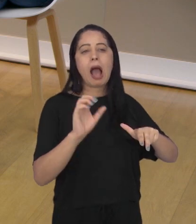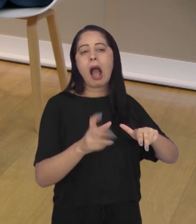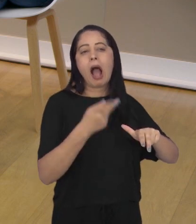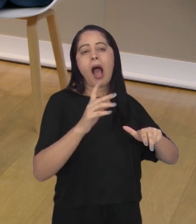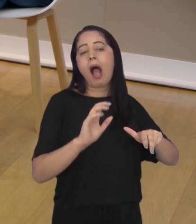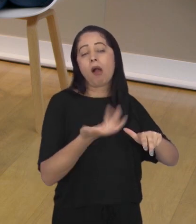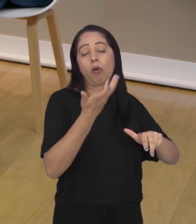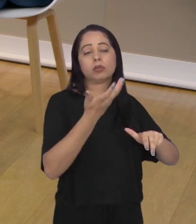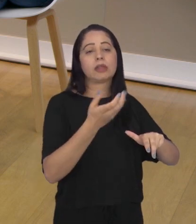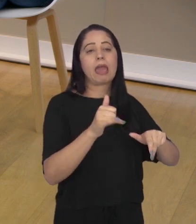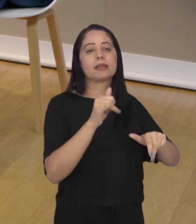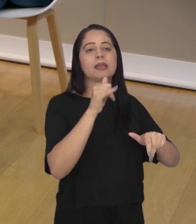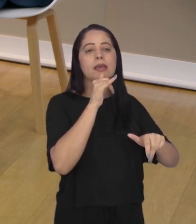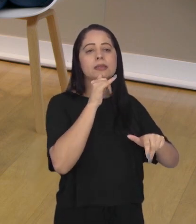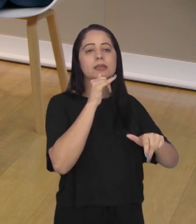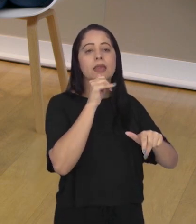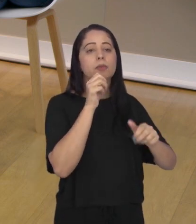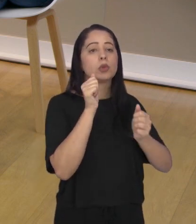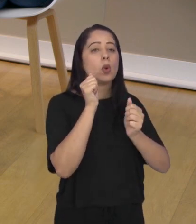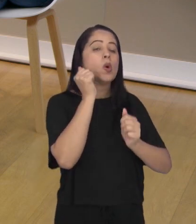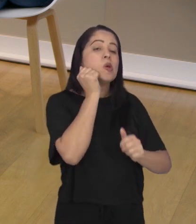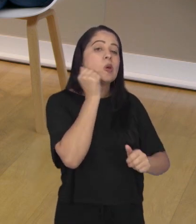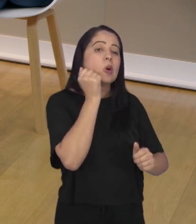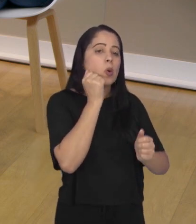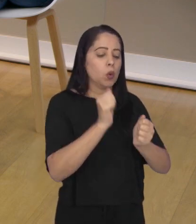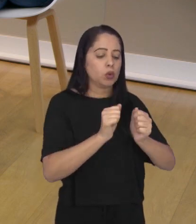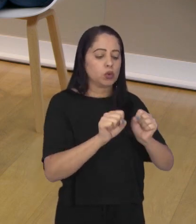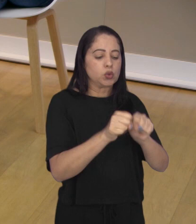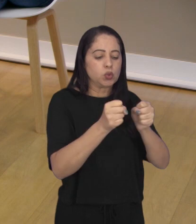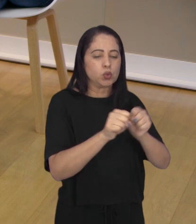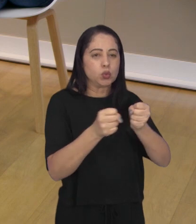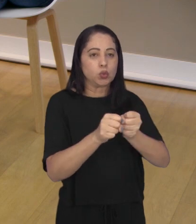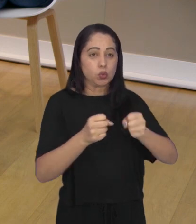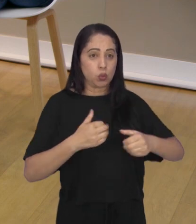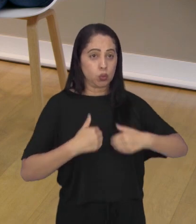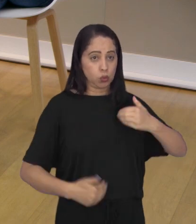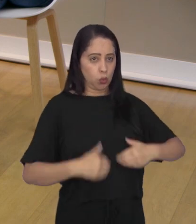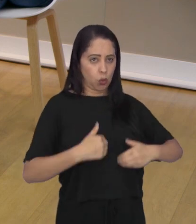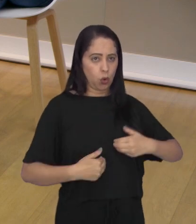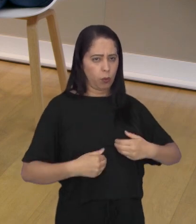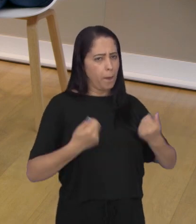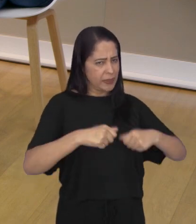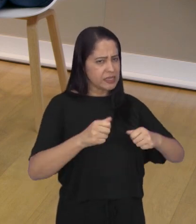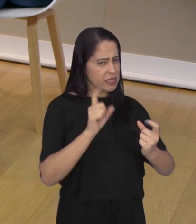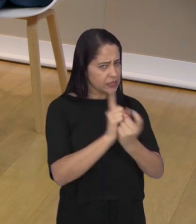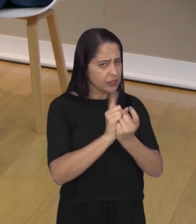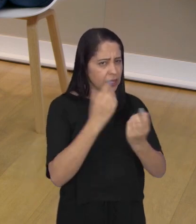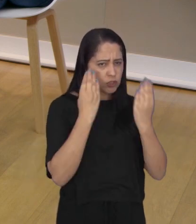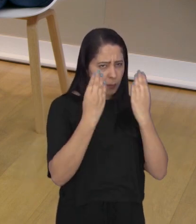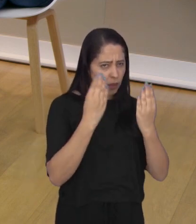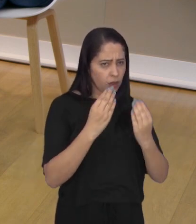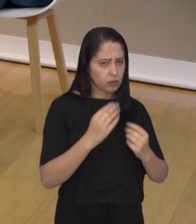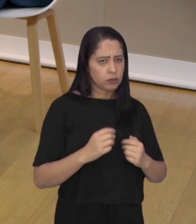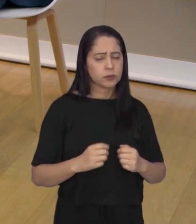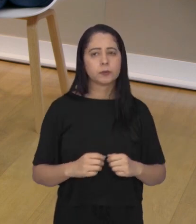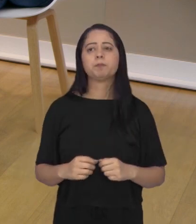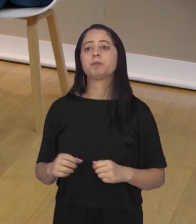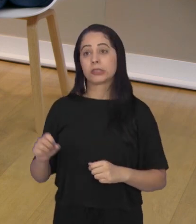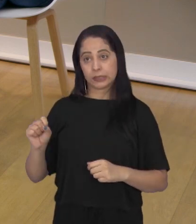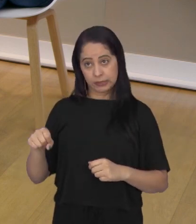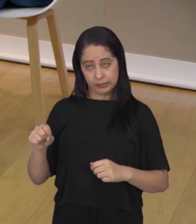politrauma, politraumas, na verdade, né? São fraturas ou lesões em dois ou mais lugares. Eles também precisam desse atendimento